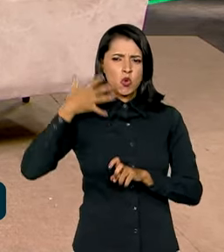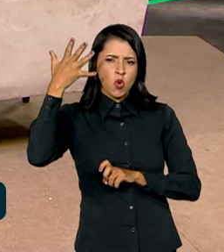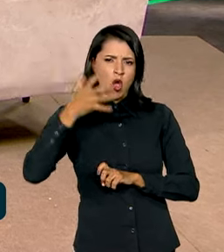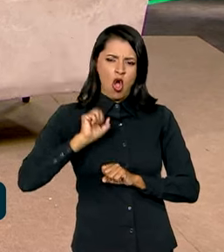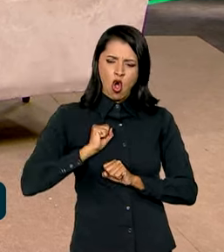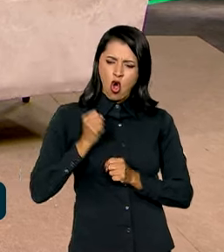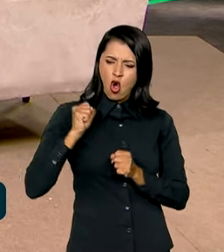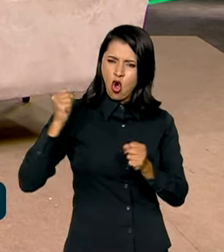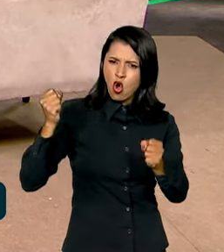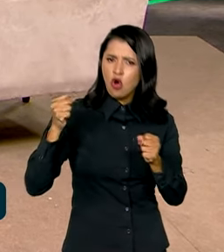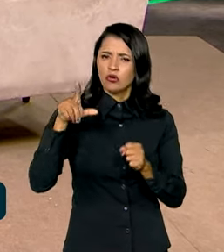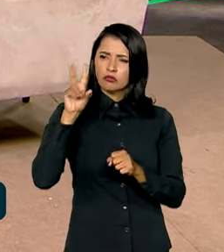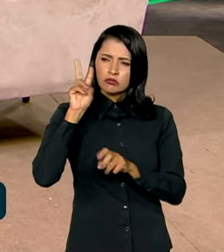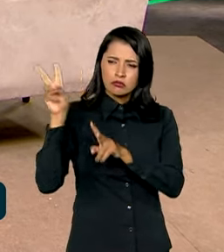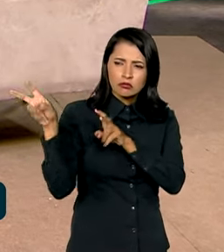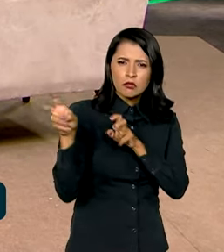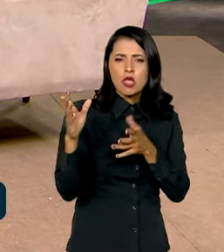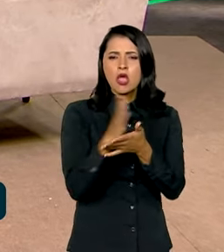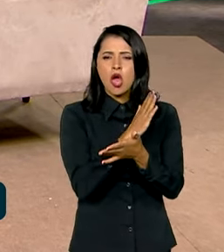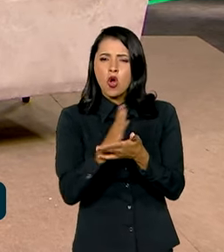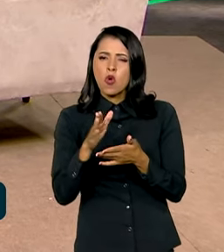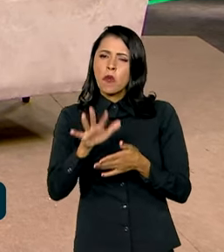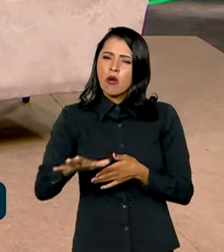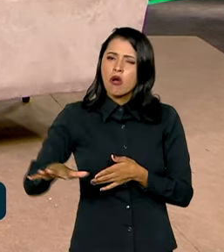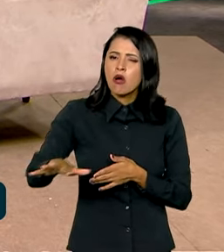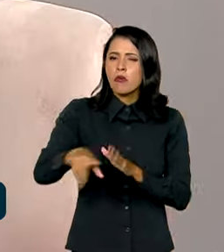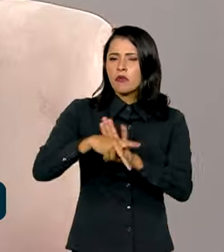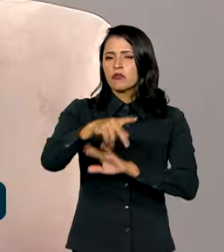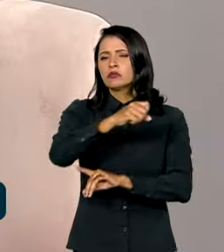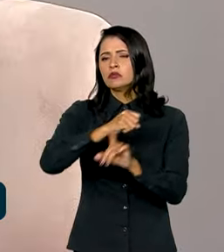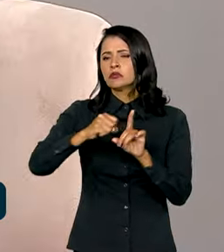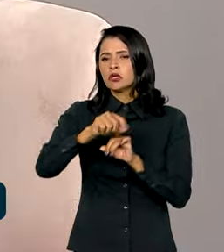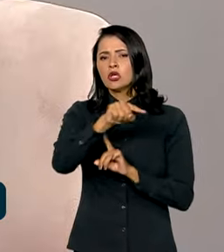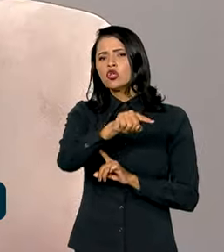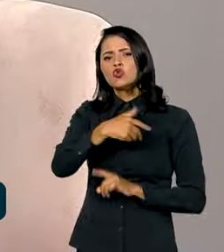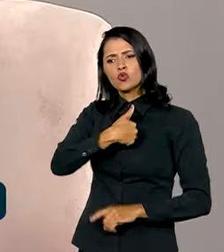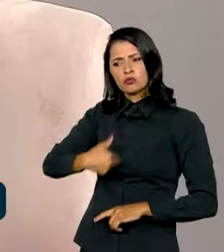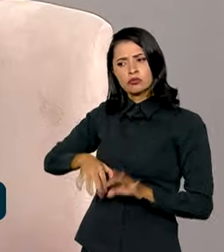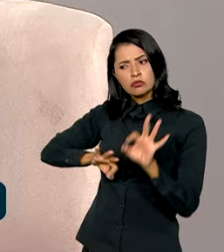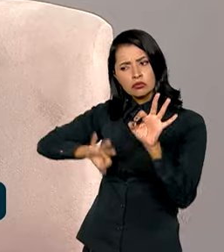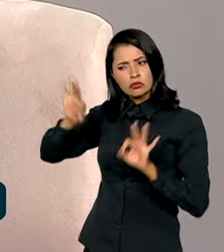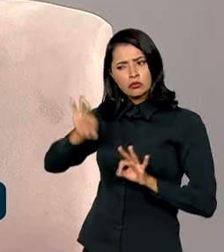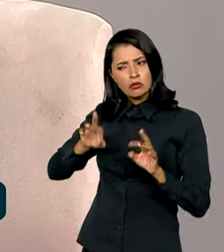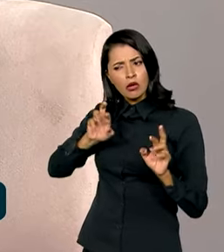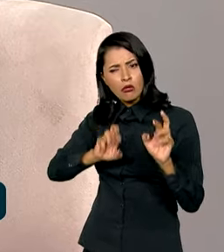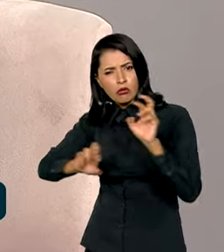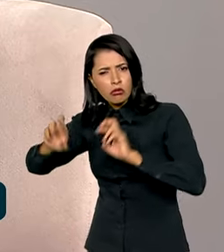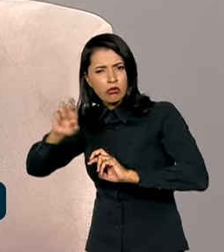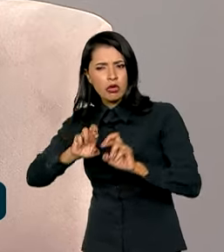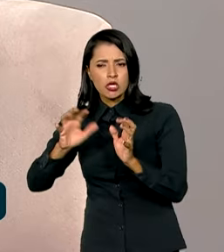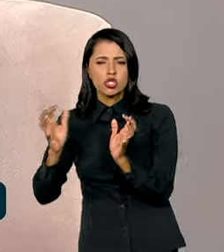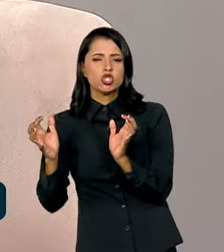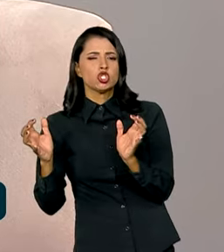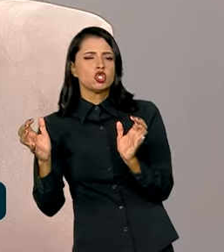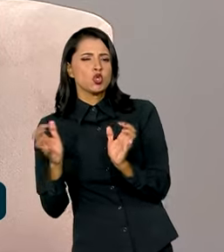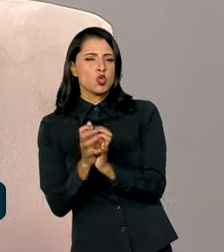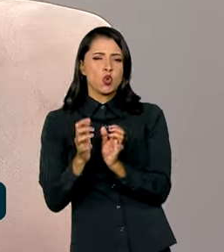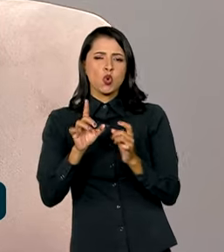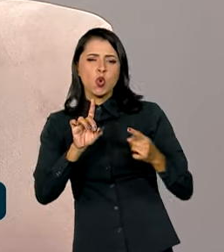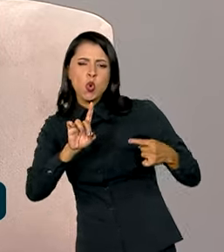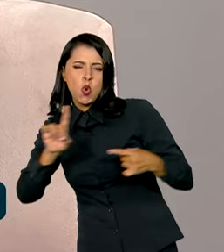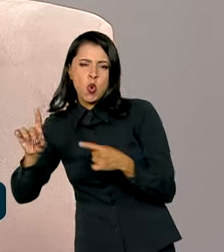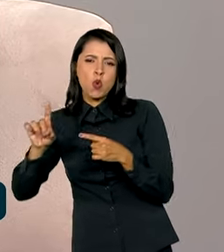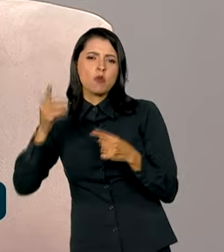em pelo menos alguns segmentos da sociedade. O governo está trabalhando para monitorar grupos extremistas, para evitar que